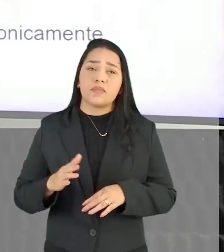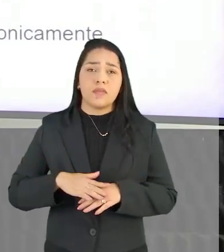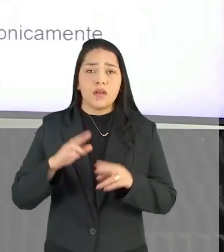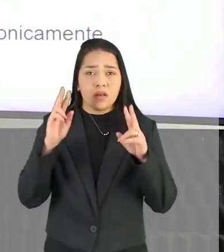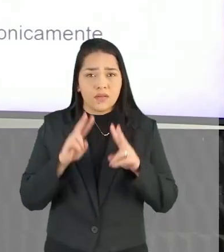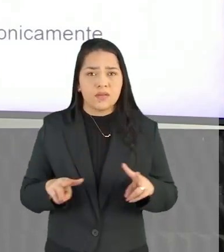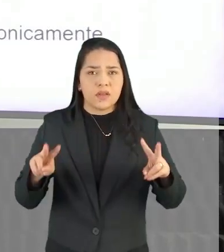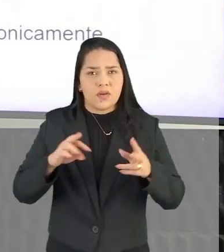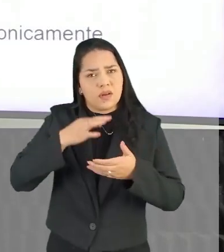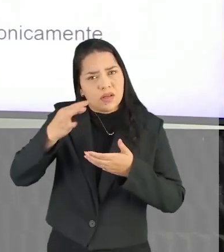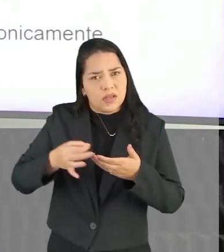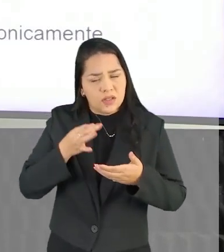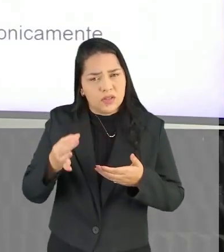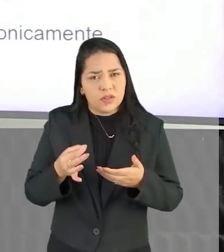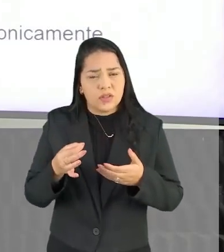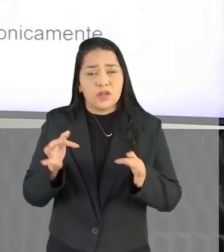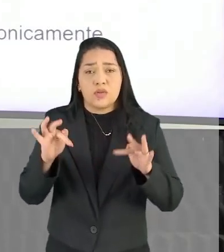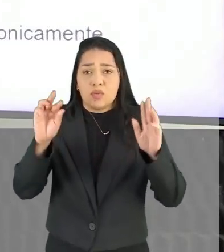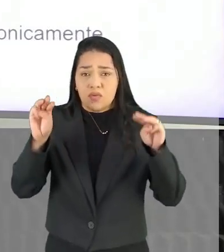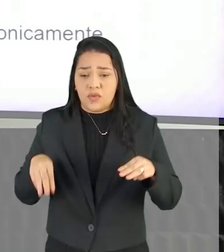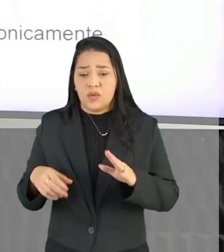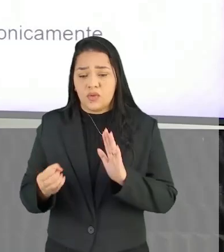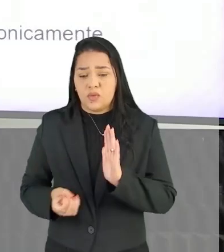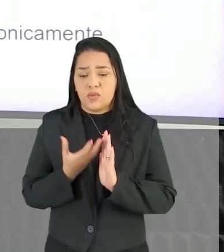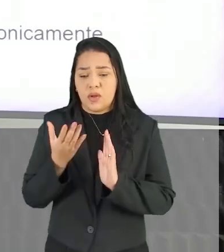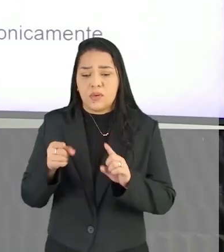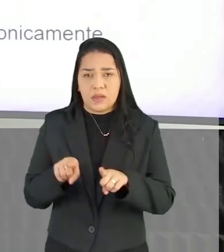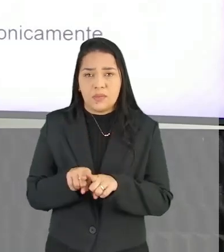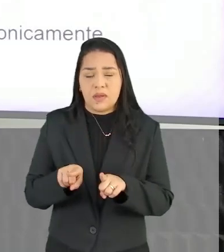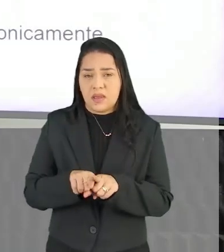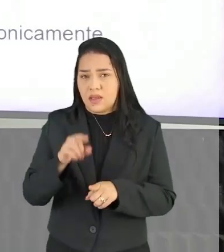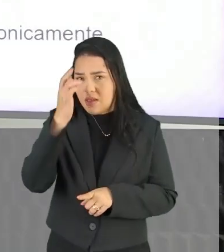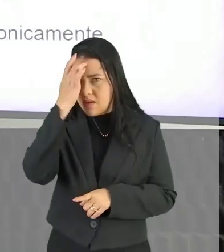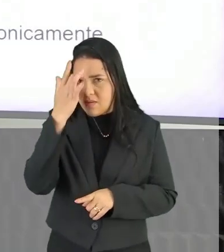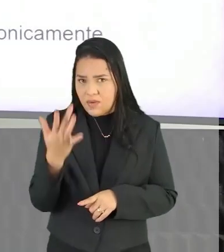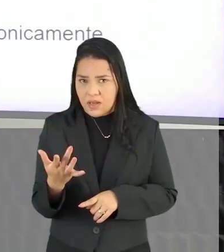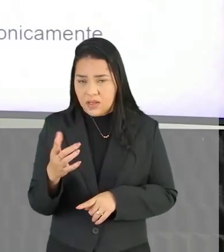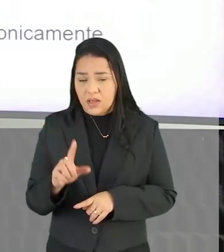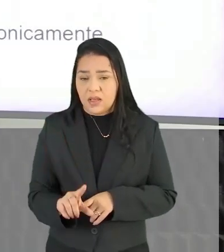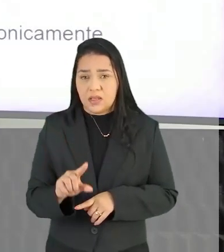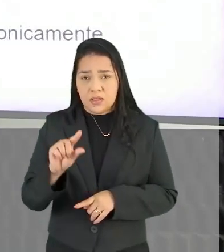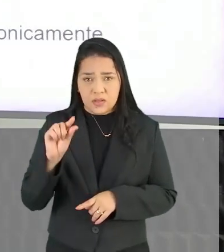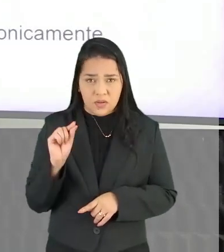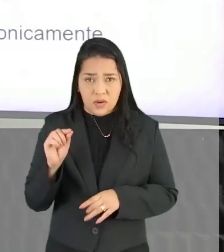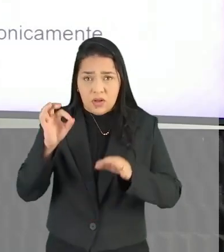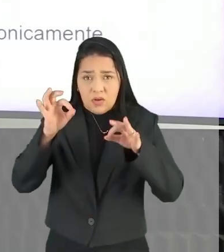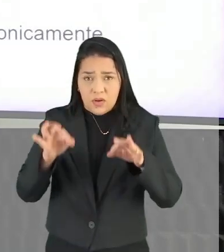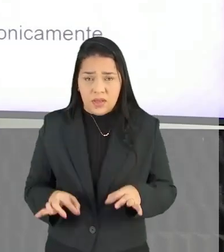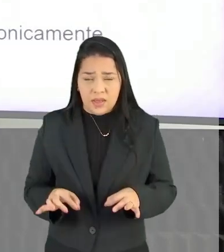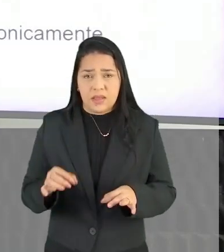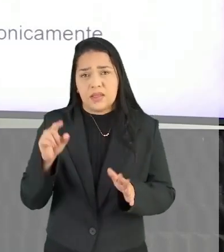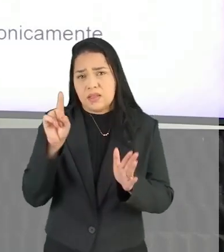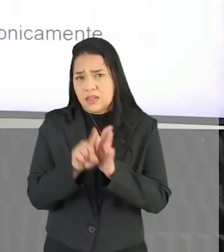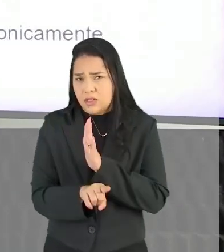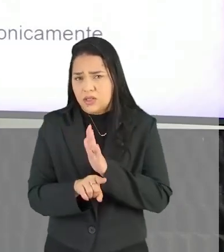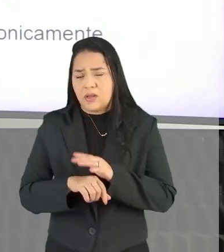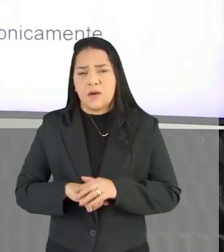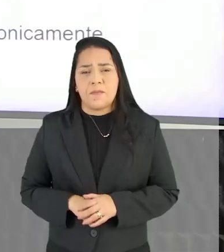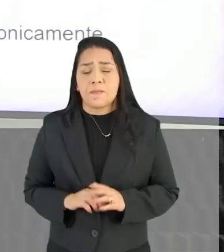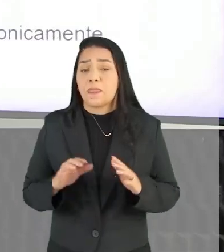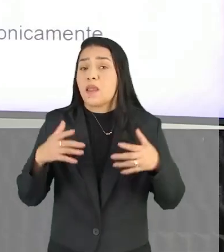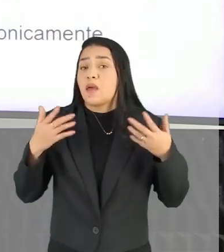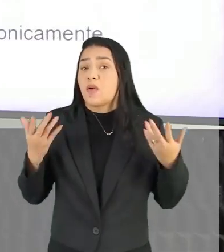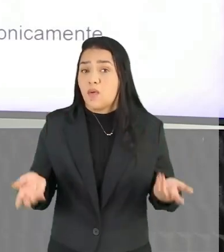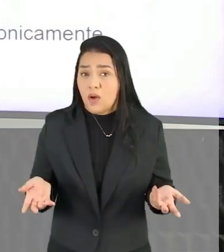visão crítica Principalmente no final do poema A gente conseguiria facilmente Chegar à alternativa Correta dessa questão E qual